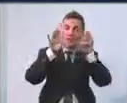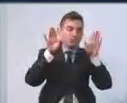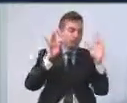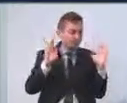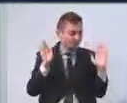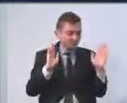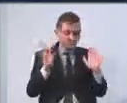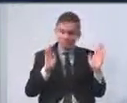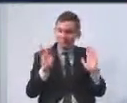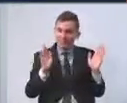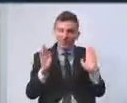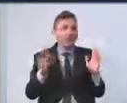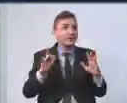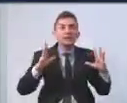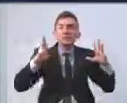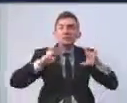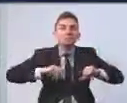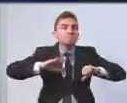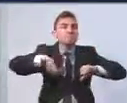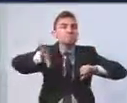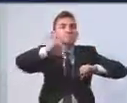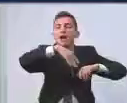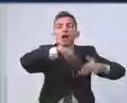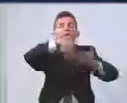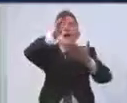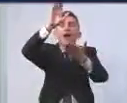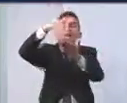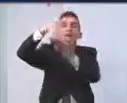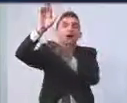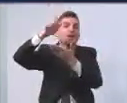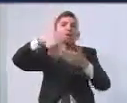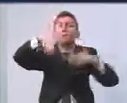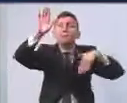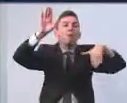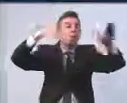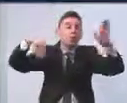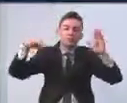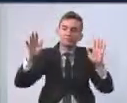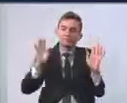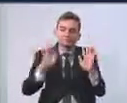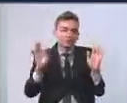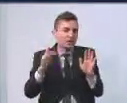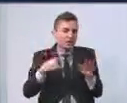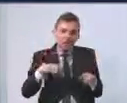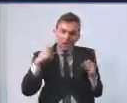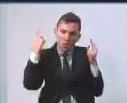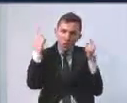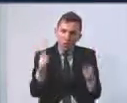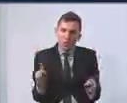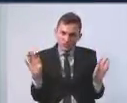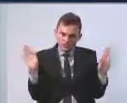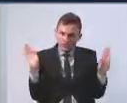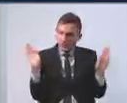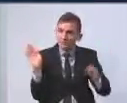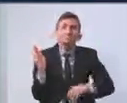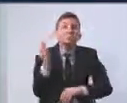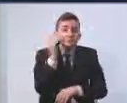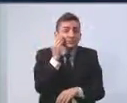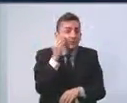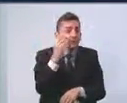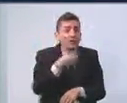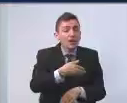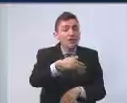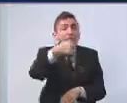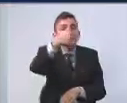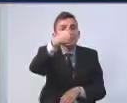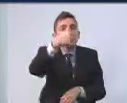não, essa limpeza e higienização. Somos totalmente contra isso. Aliás, vocês vão ver uma mudança de política a partir de 1º